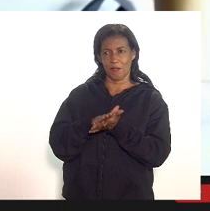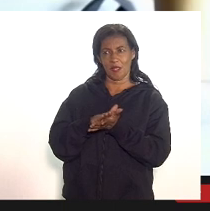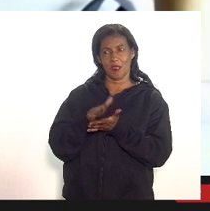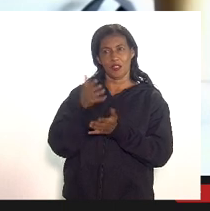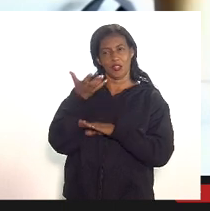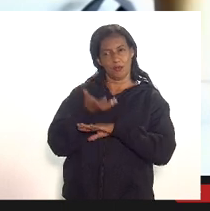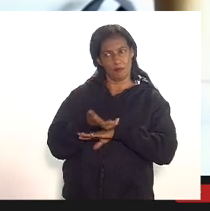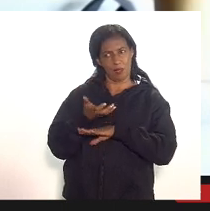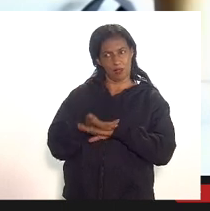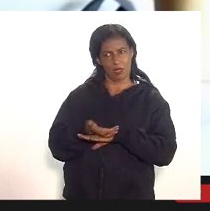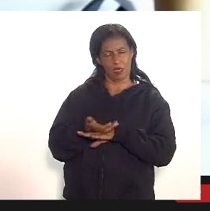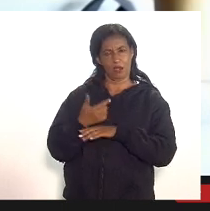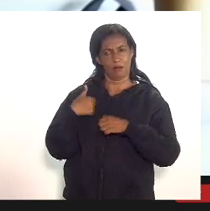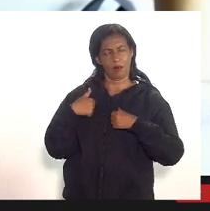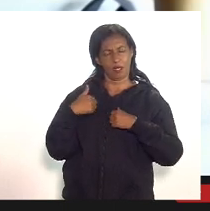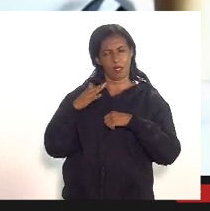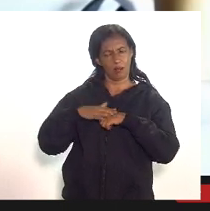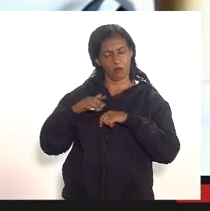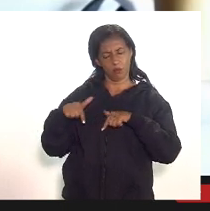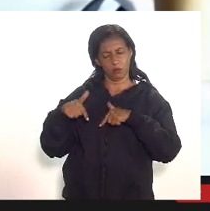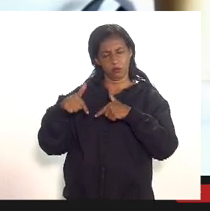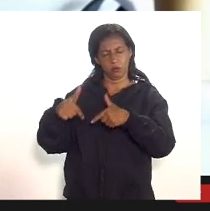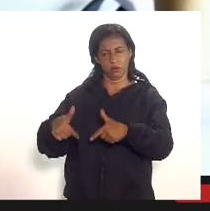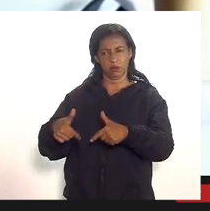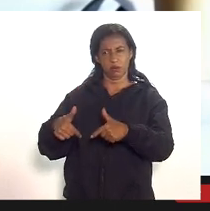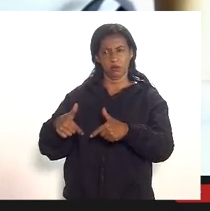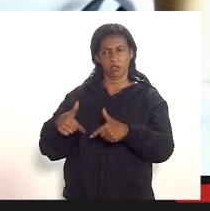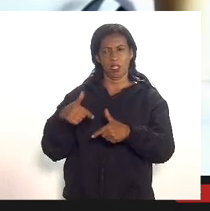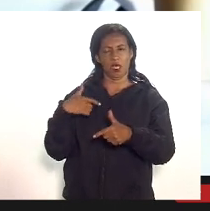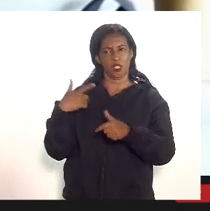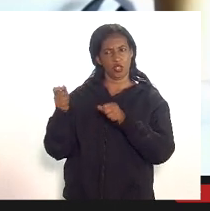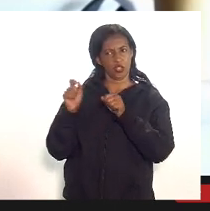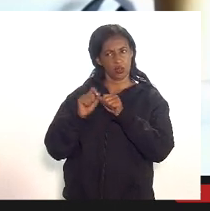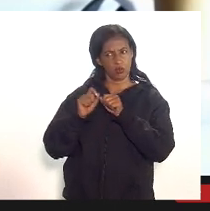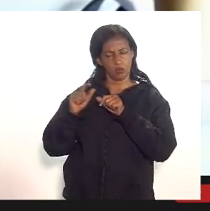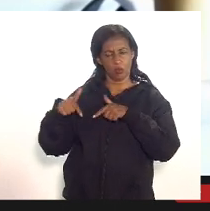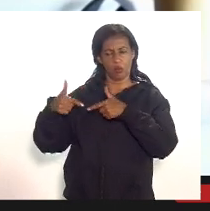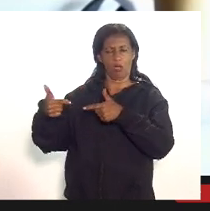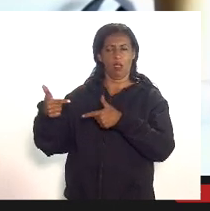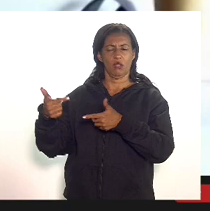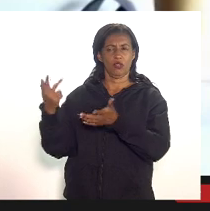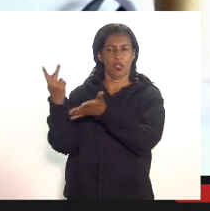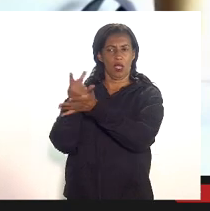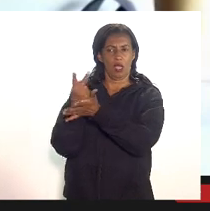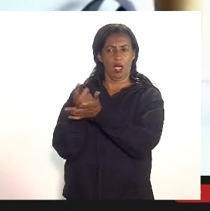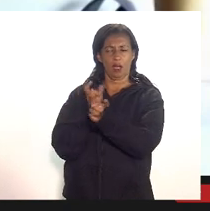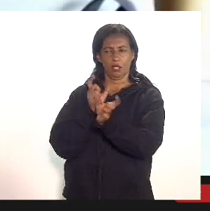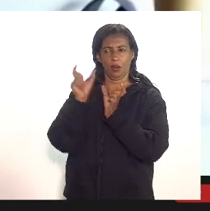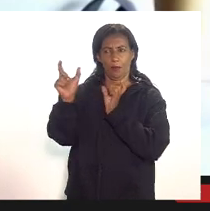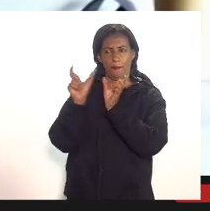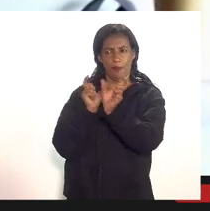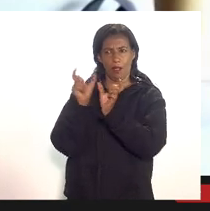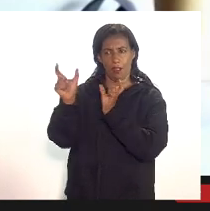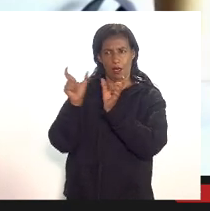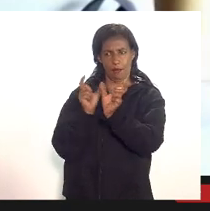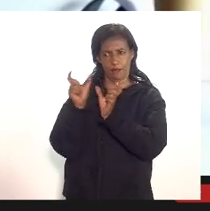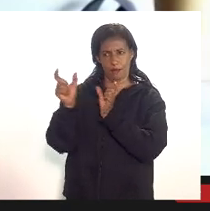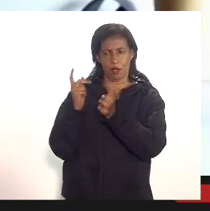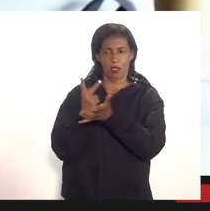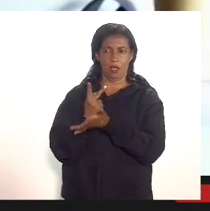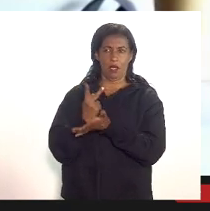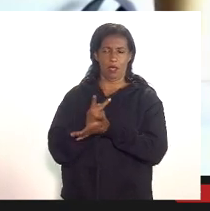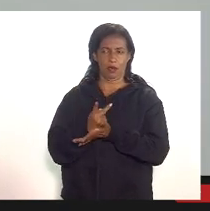para que a gente não faça jogo indevido do uso das palavras deputado Márcio